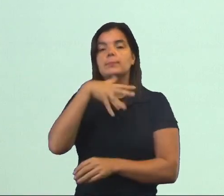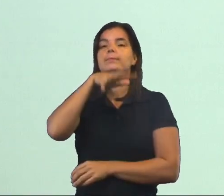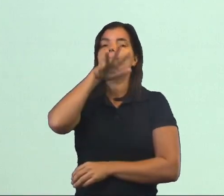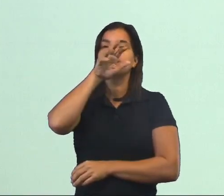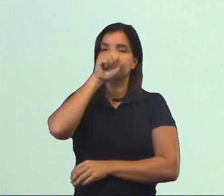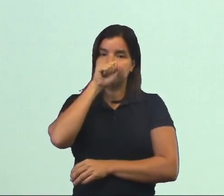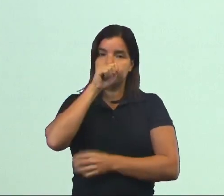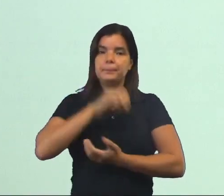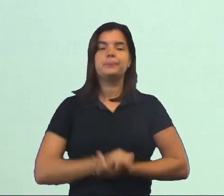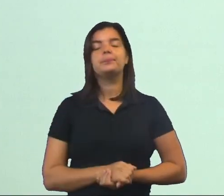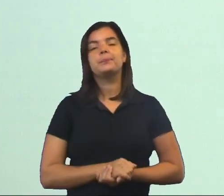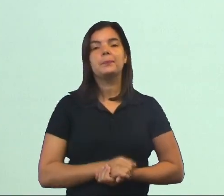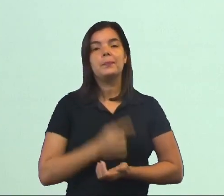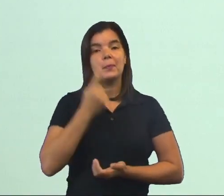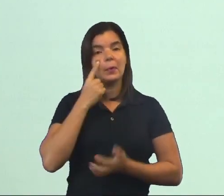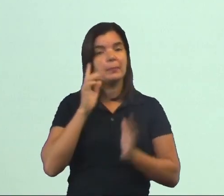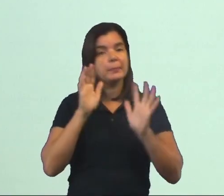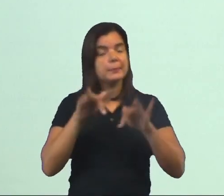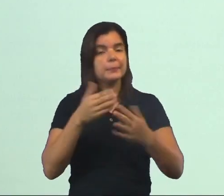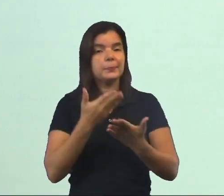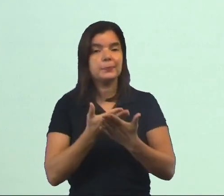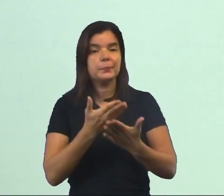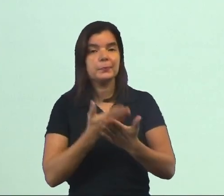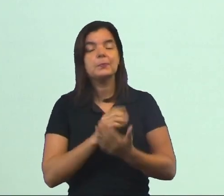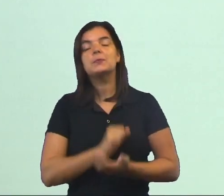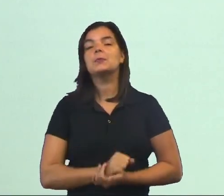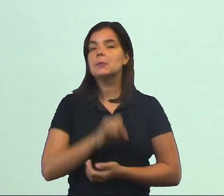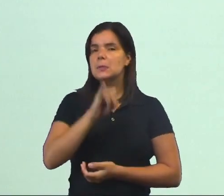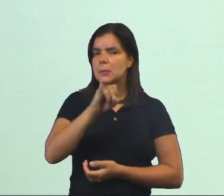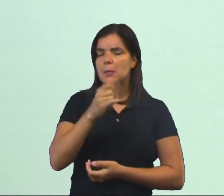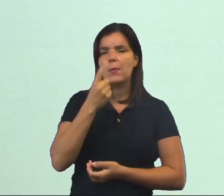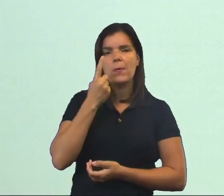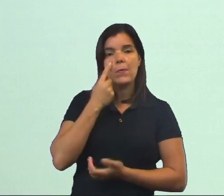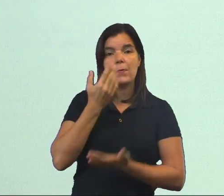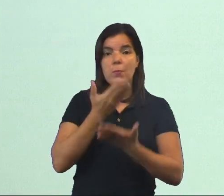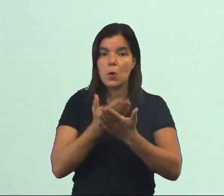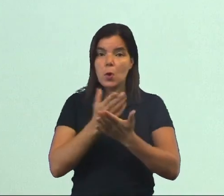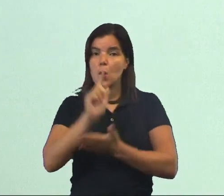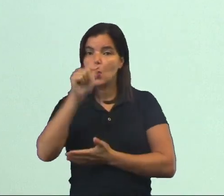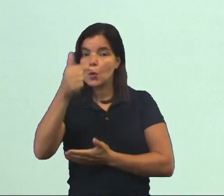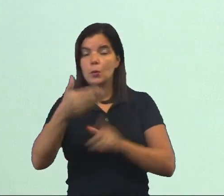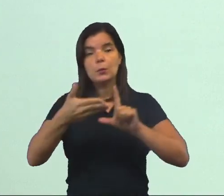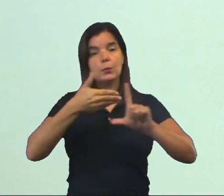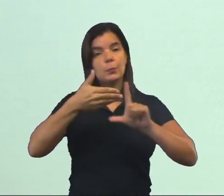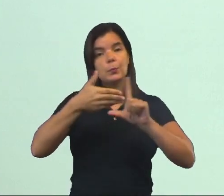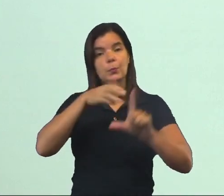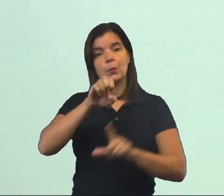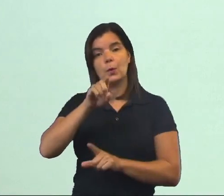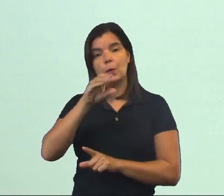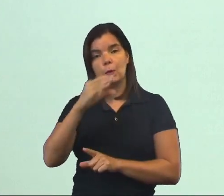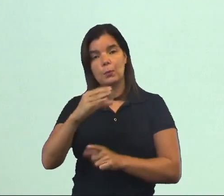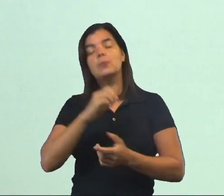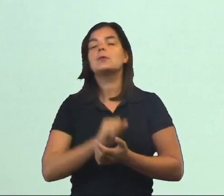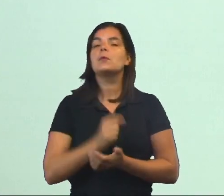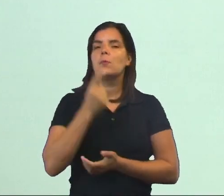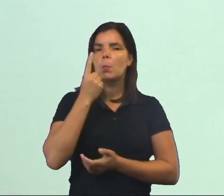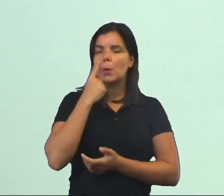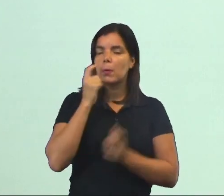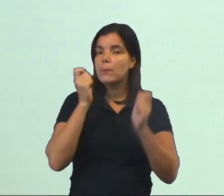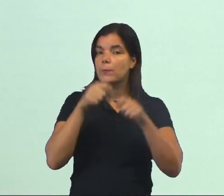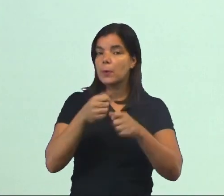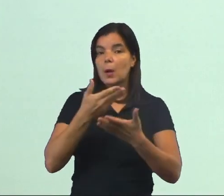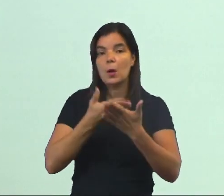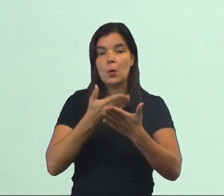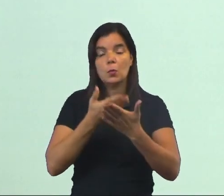respiração. Nós vamos finalizar por aqui. E se você quer rever essa aula e outra, acessa a plataforma Eduque. Nela você pode